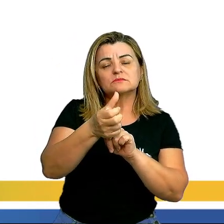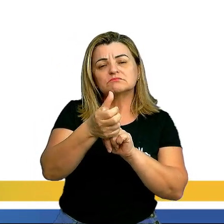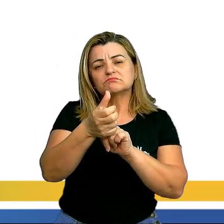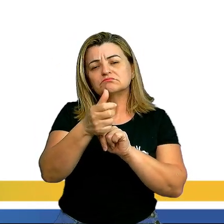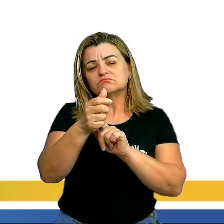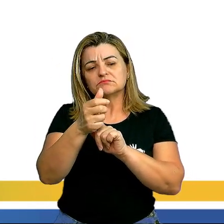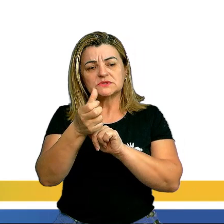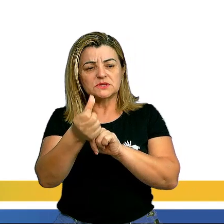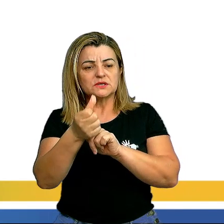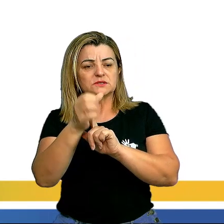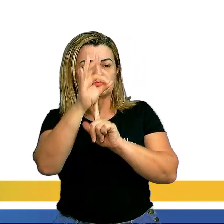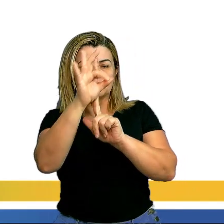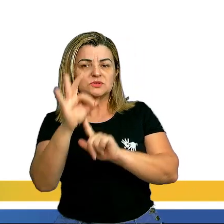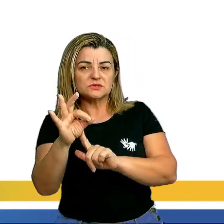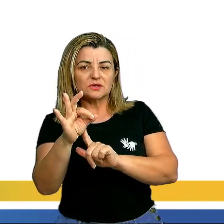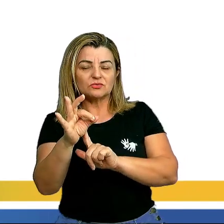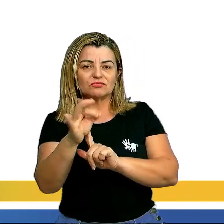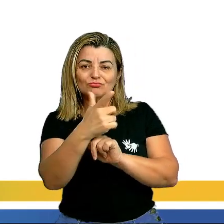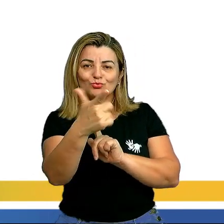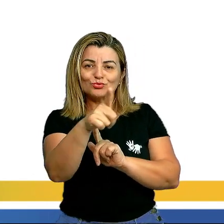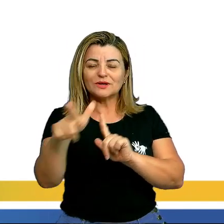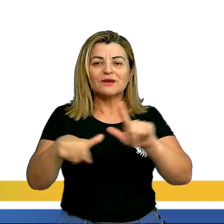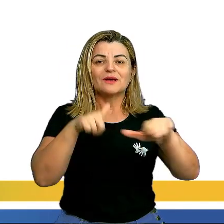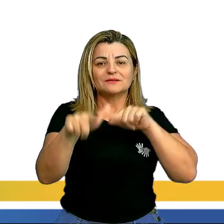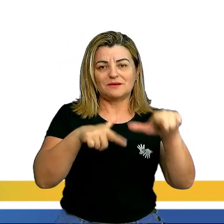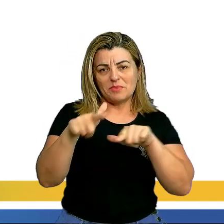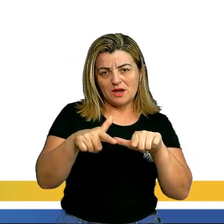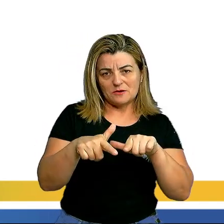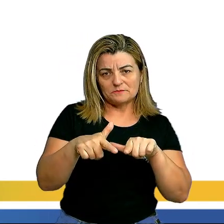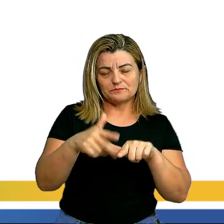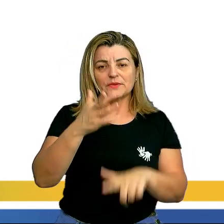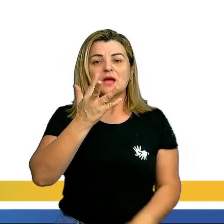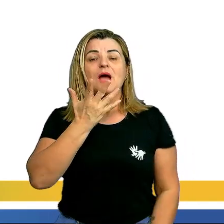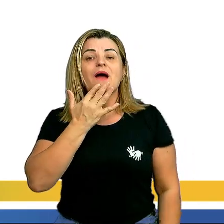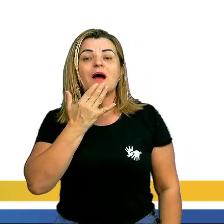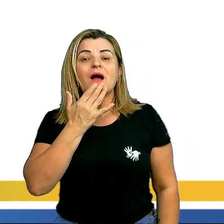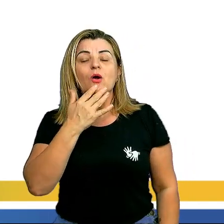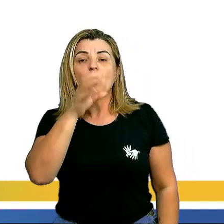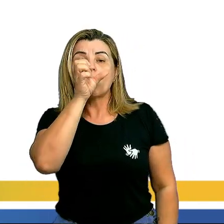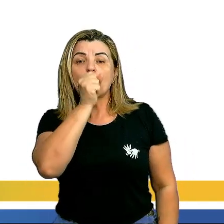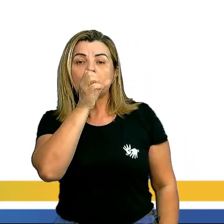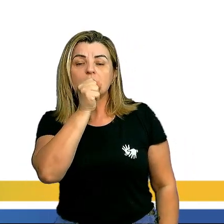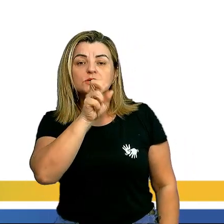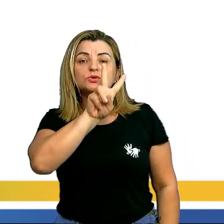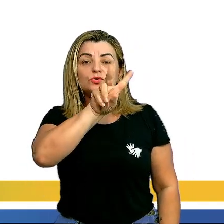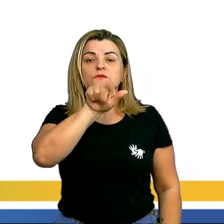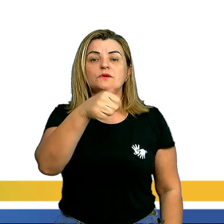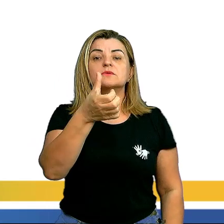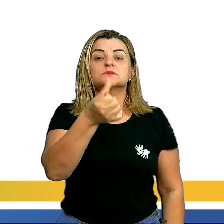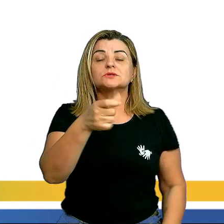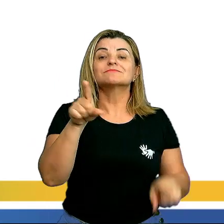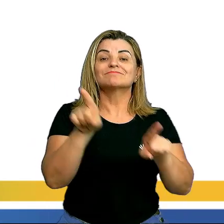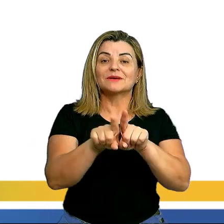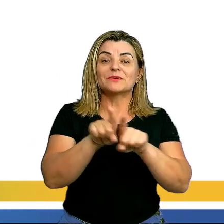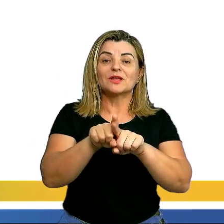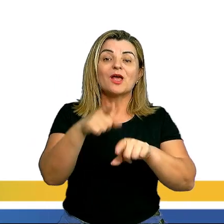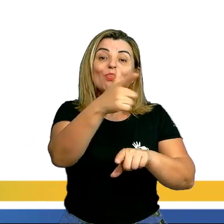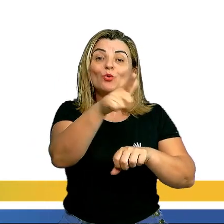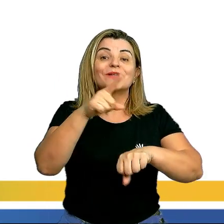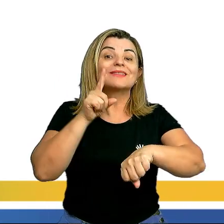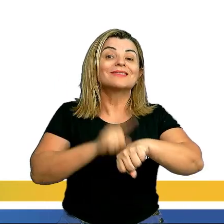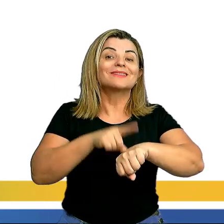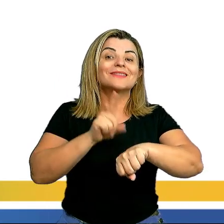A parte laranja do gráfico. 2,6%. Também. Falta de tempo.